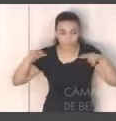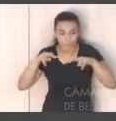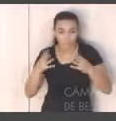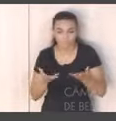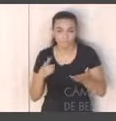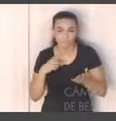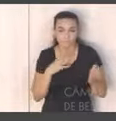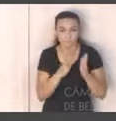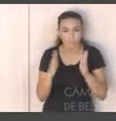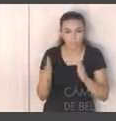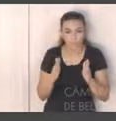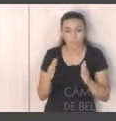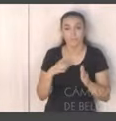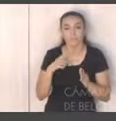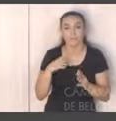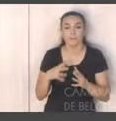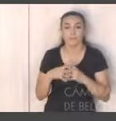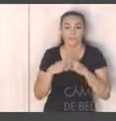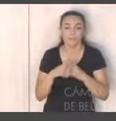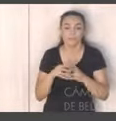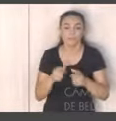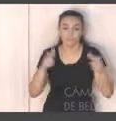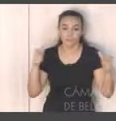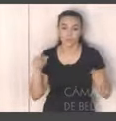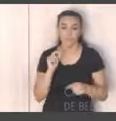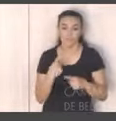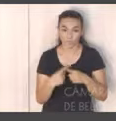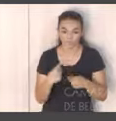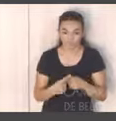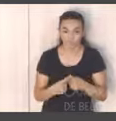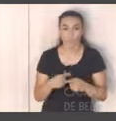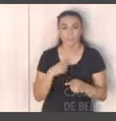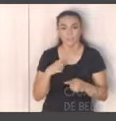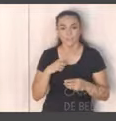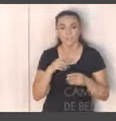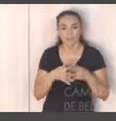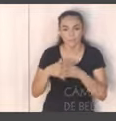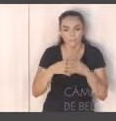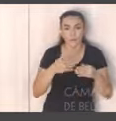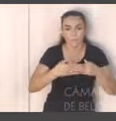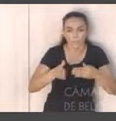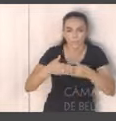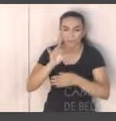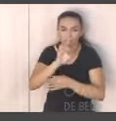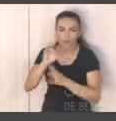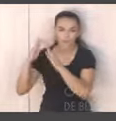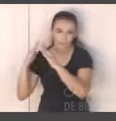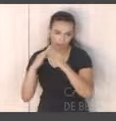situação que teve um complicador muito grande. Por quê? Nós temos coleta seletiva porta-a-porta e ponto-a-porta.